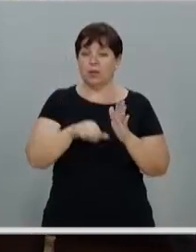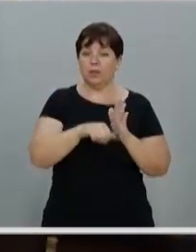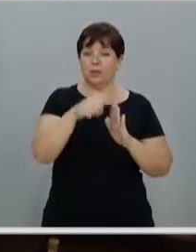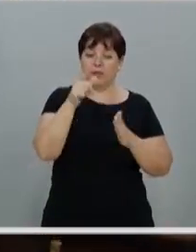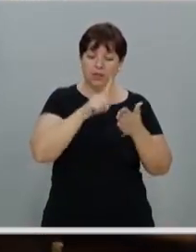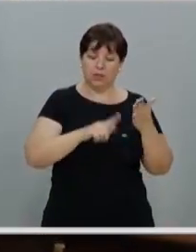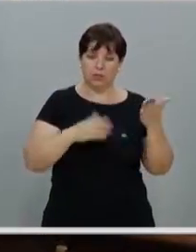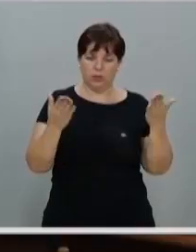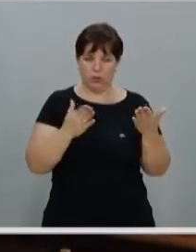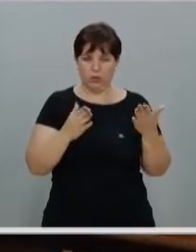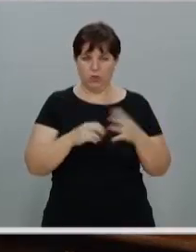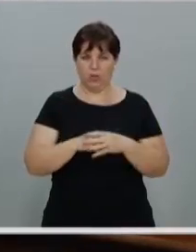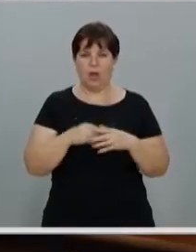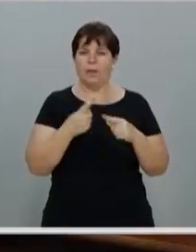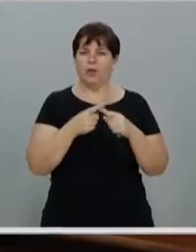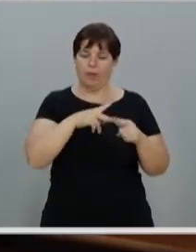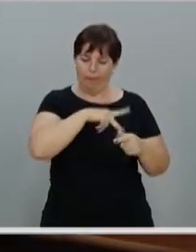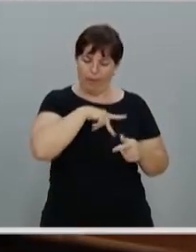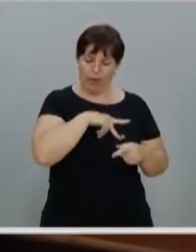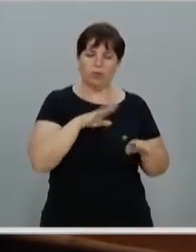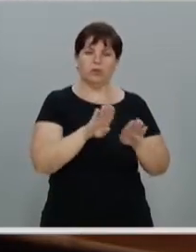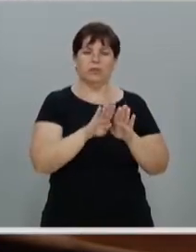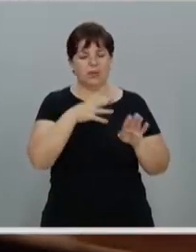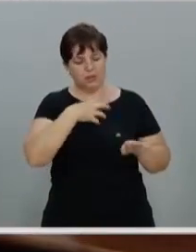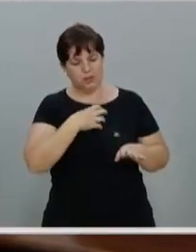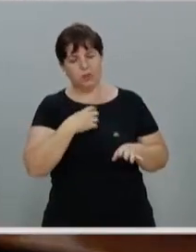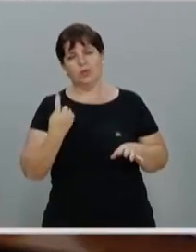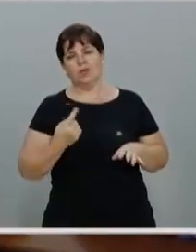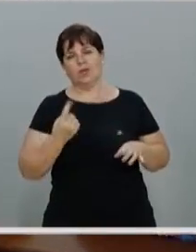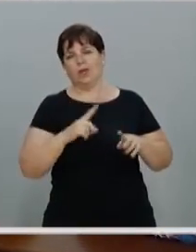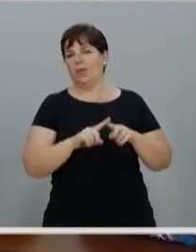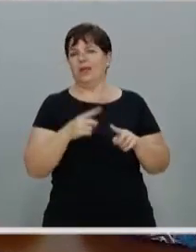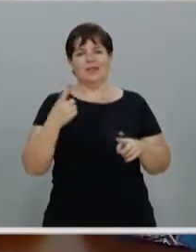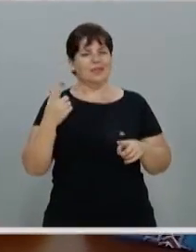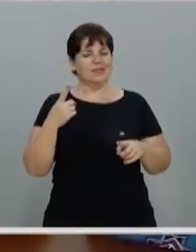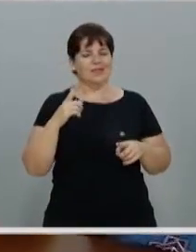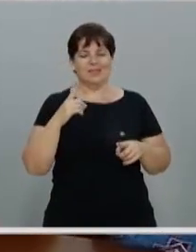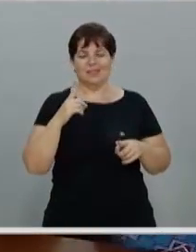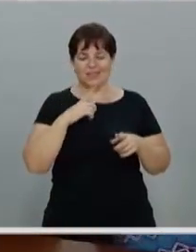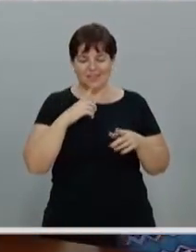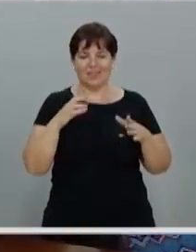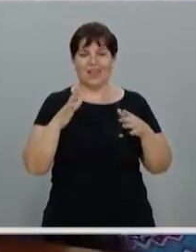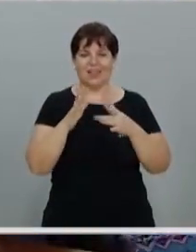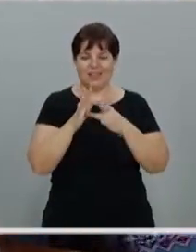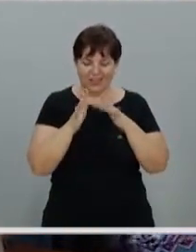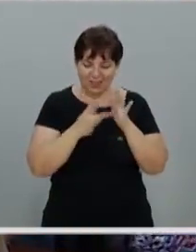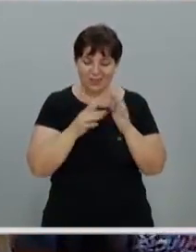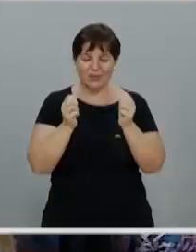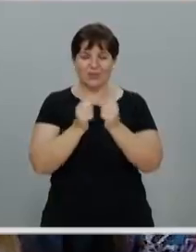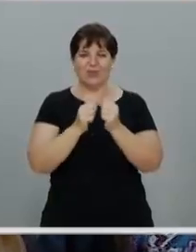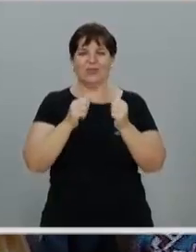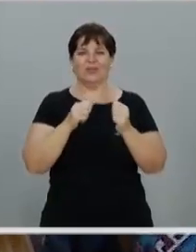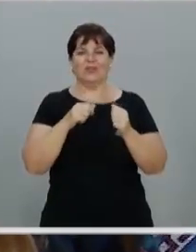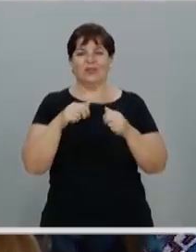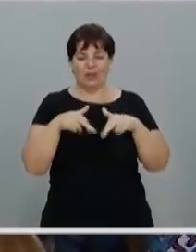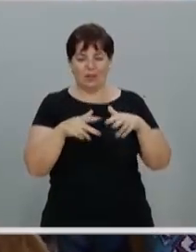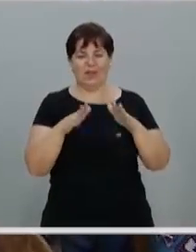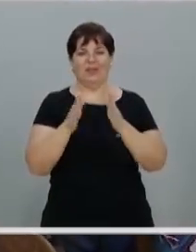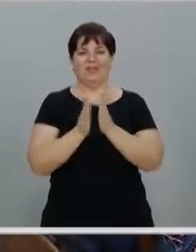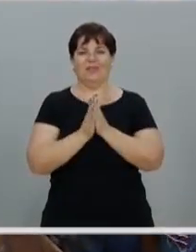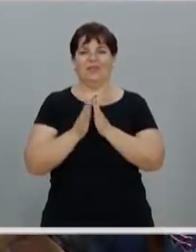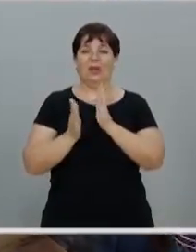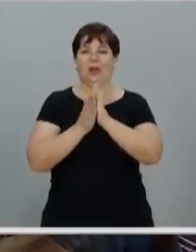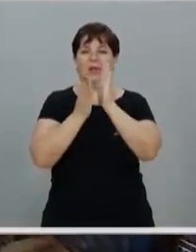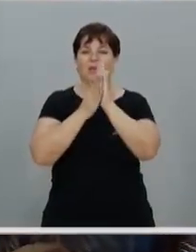de hoje. Nós não estamos sozinhos. Nós temos um Deus. Que caminha com cada um de nós. Amém? Louvado seja